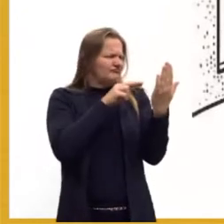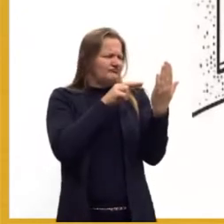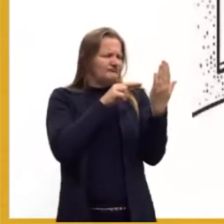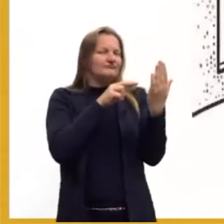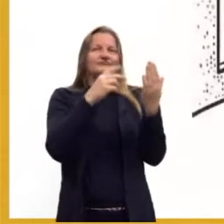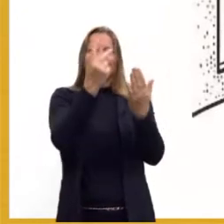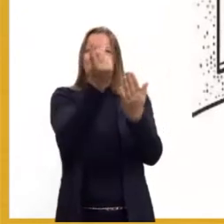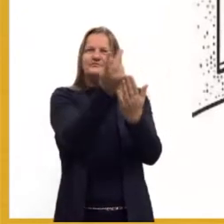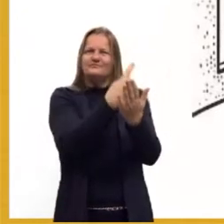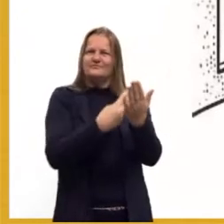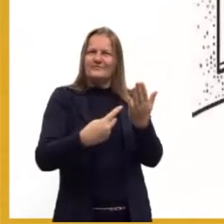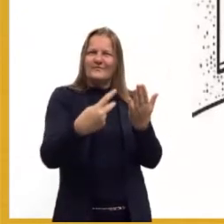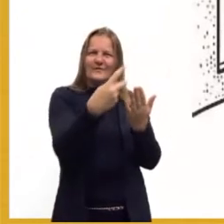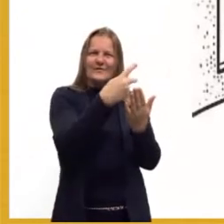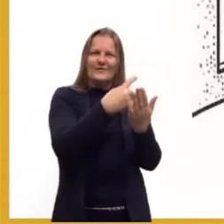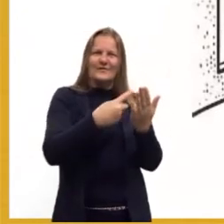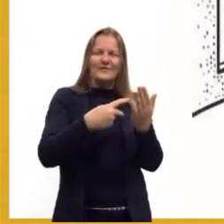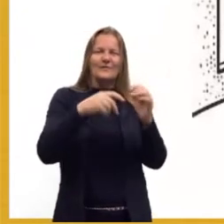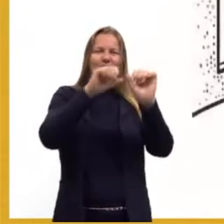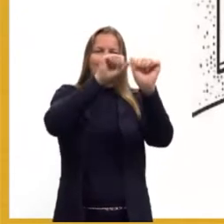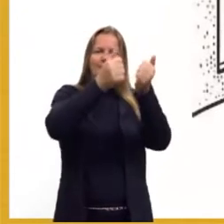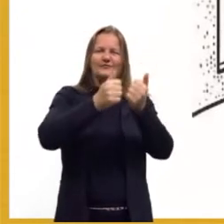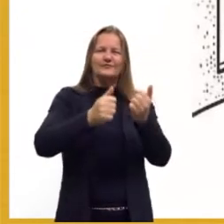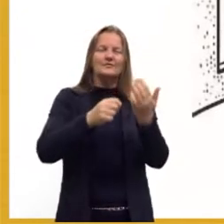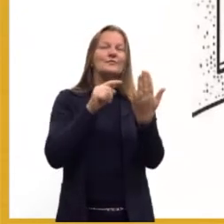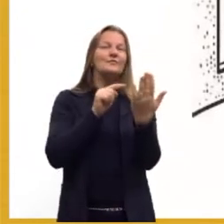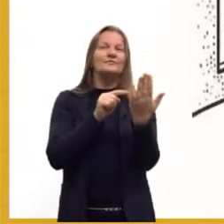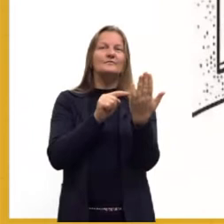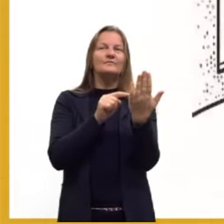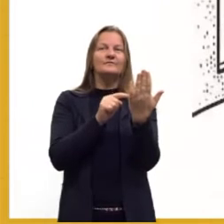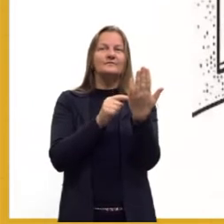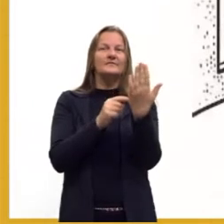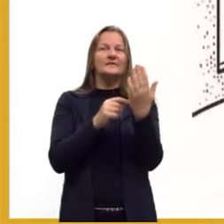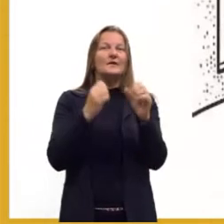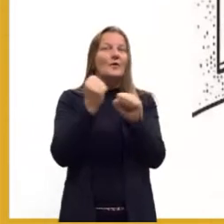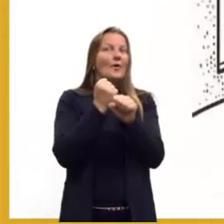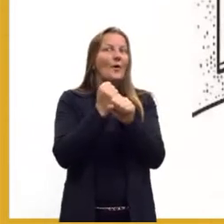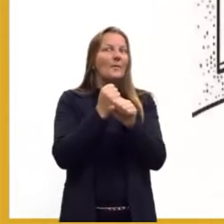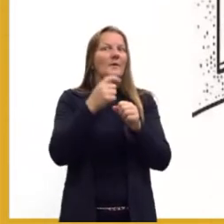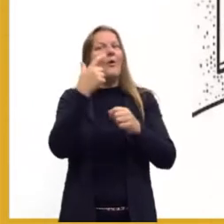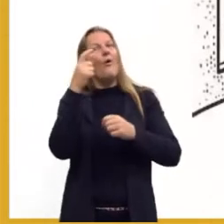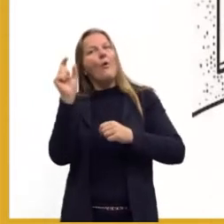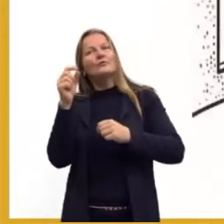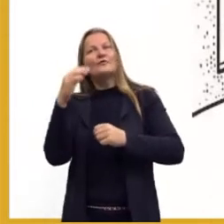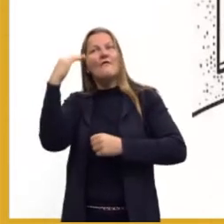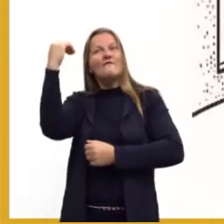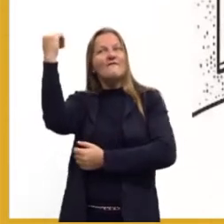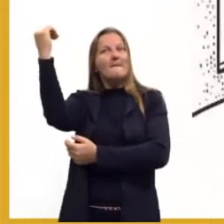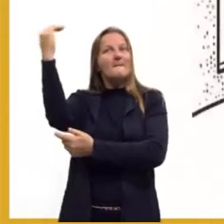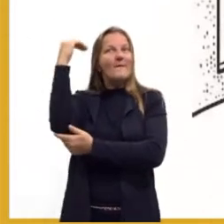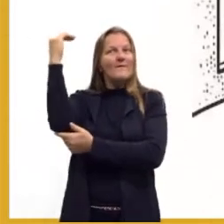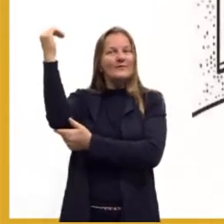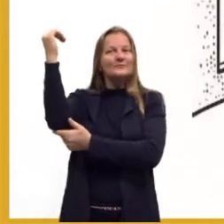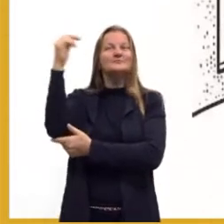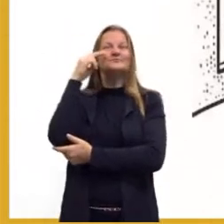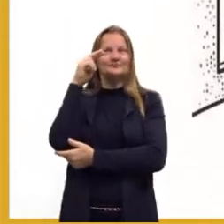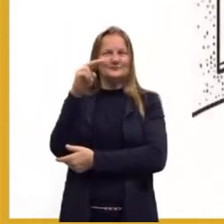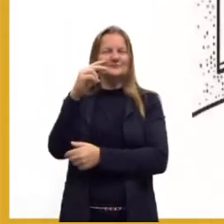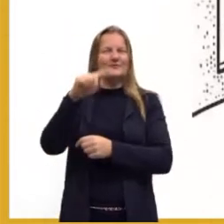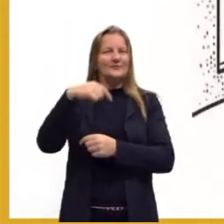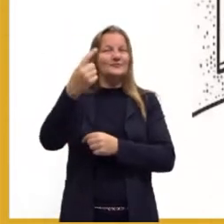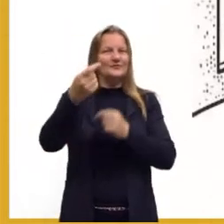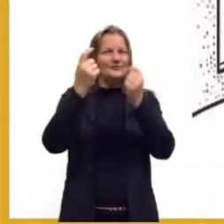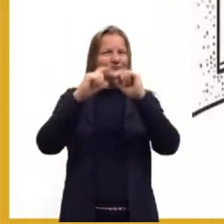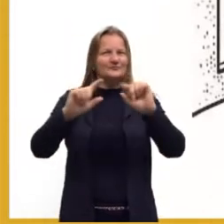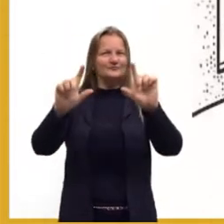projeto de intertextualidade entre essa obra e um quadro muito famoso que a gente vai ver aí no próximo